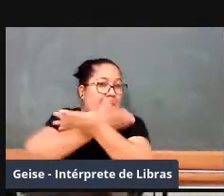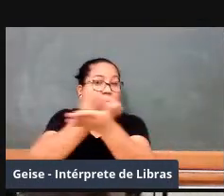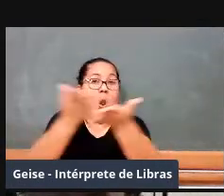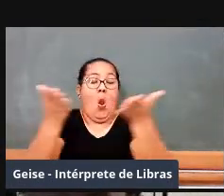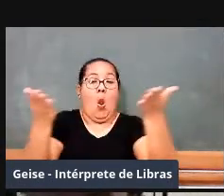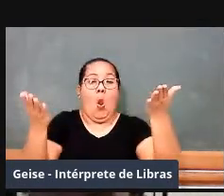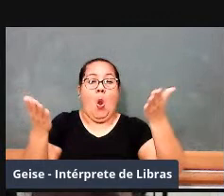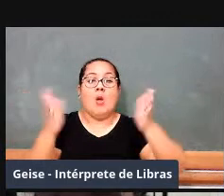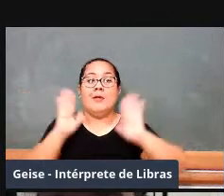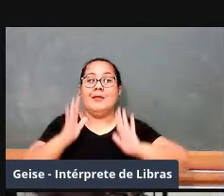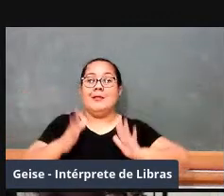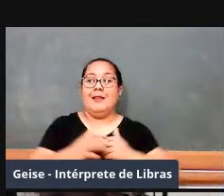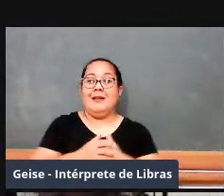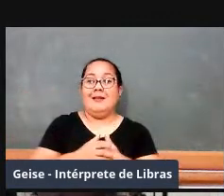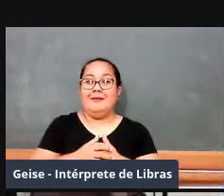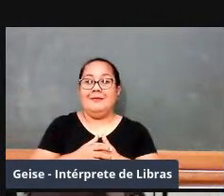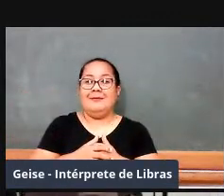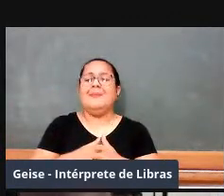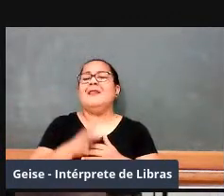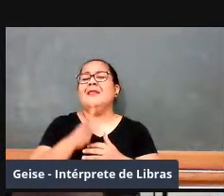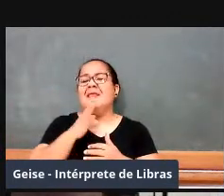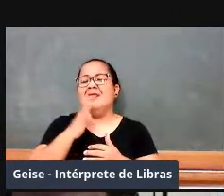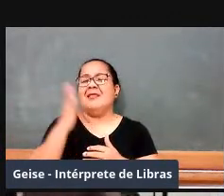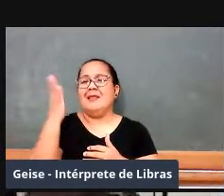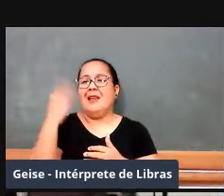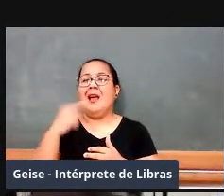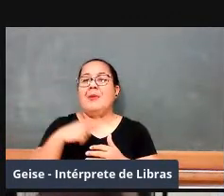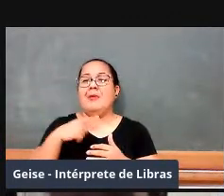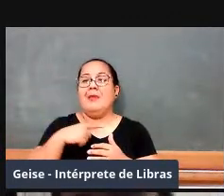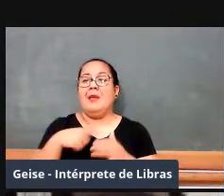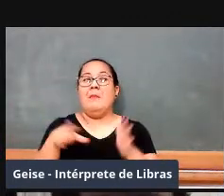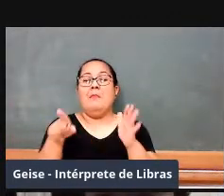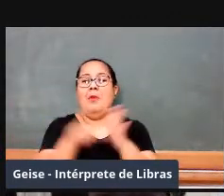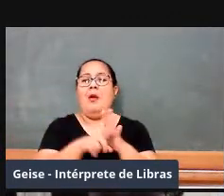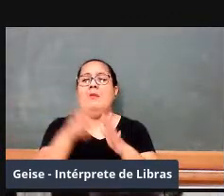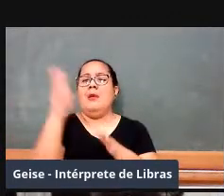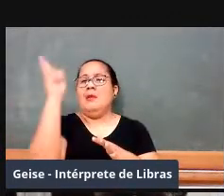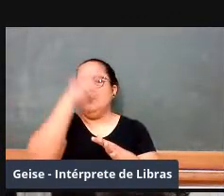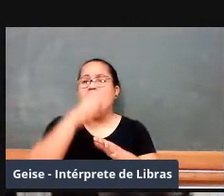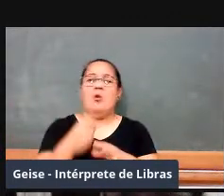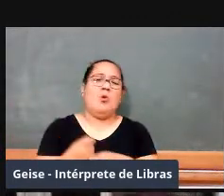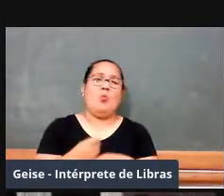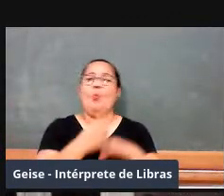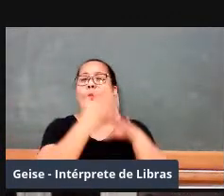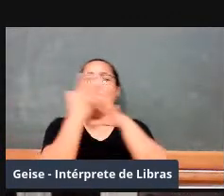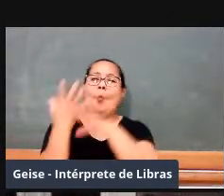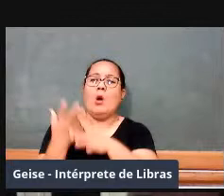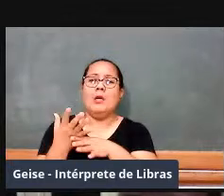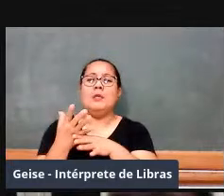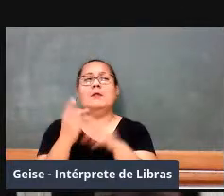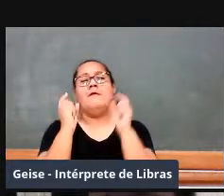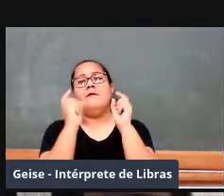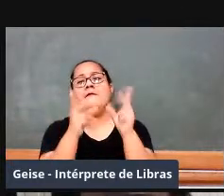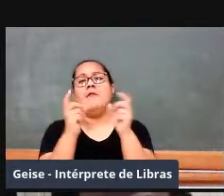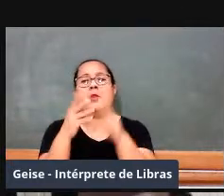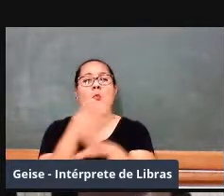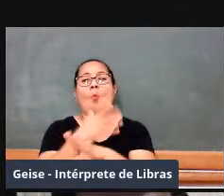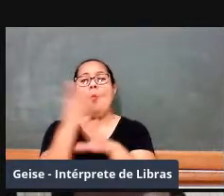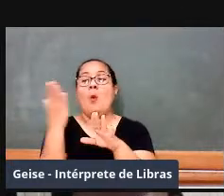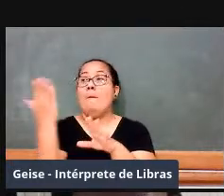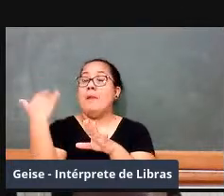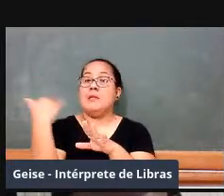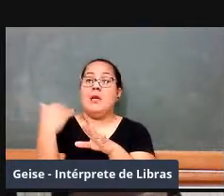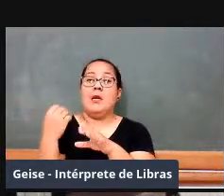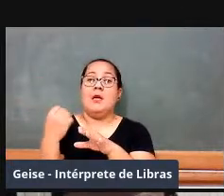Companhia Editora Nacional, que tem lá todas as tiragens de livros, ele vendeu na década de